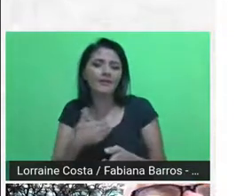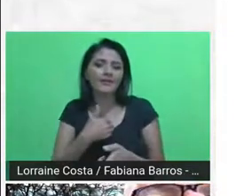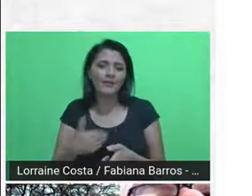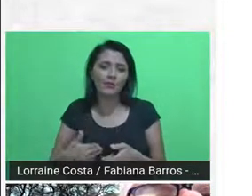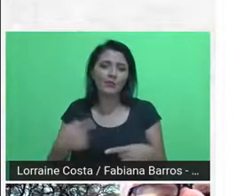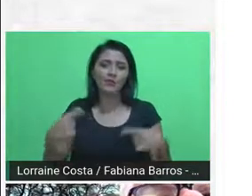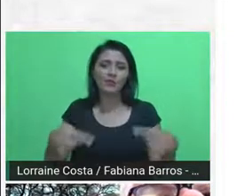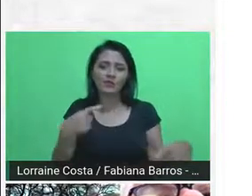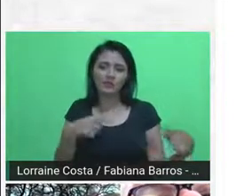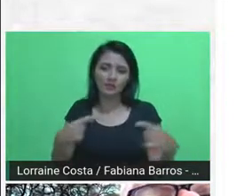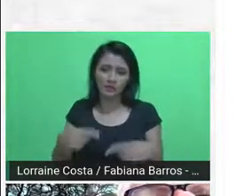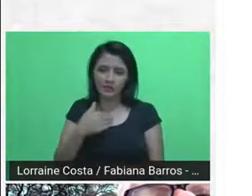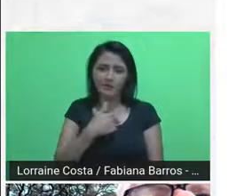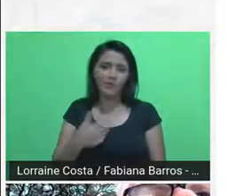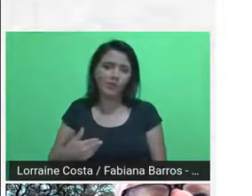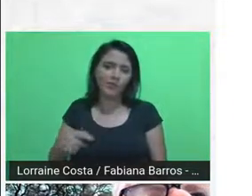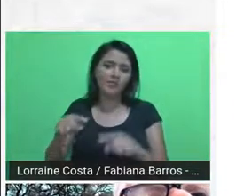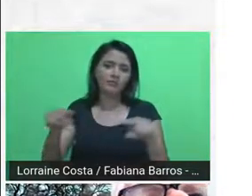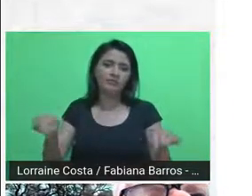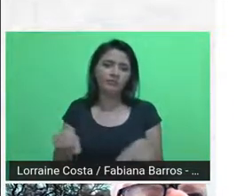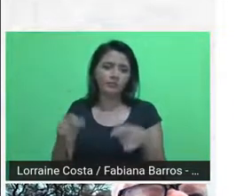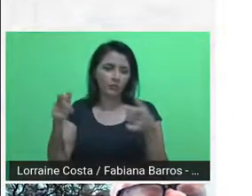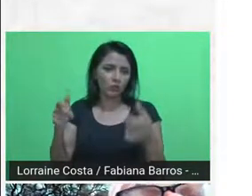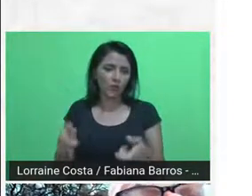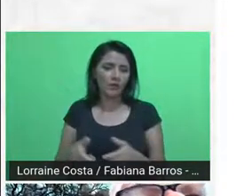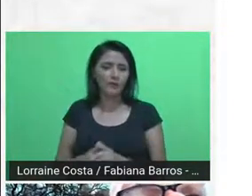públicas do território. Pode passar, por isso mesmo.